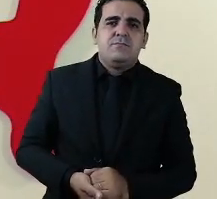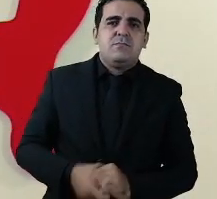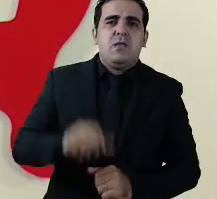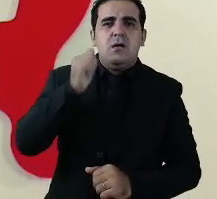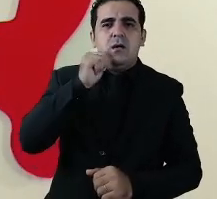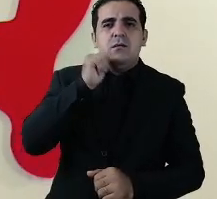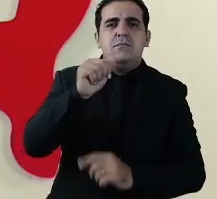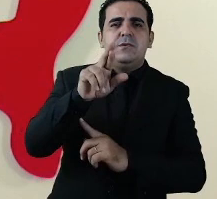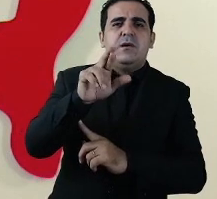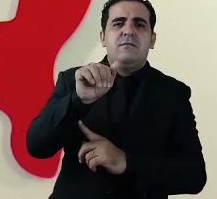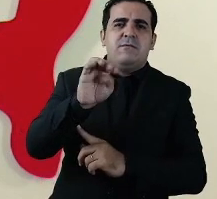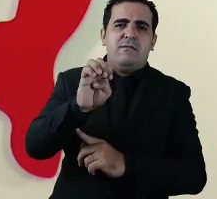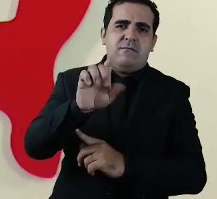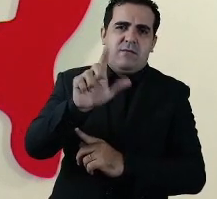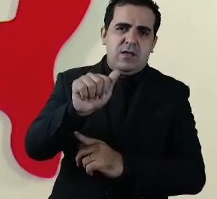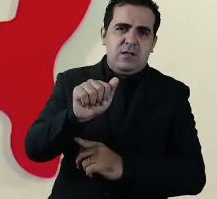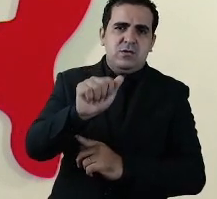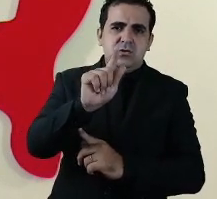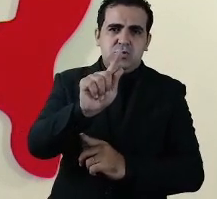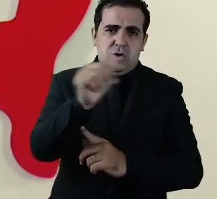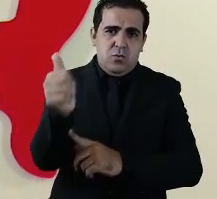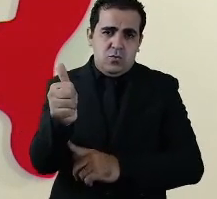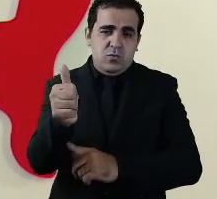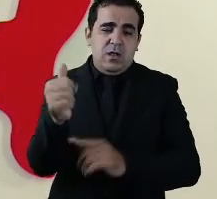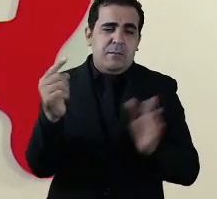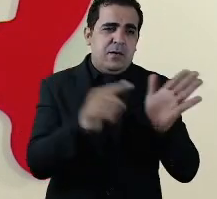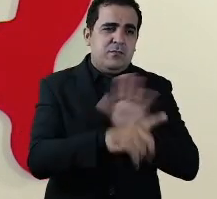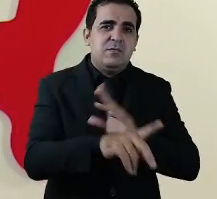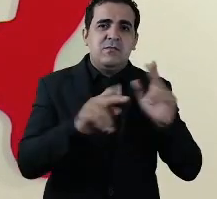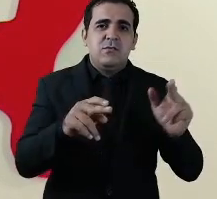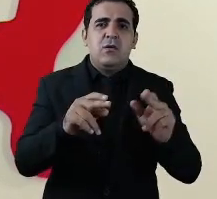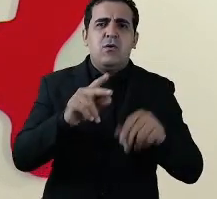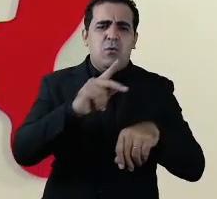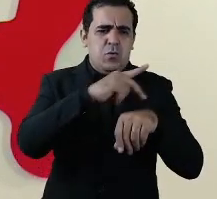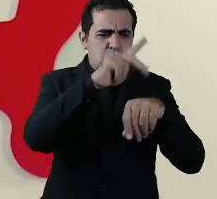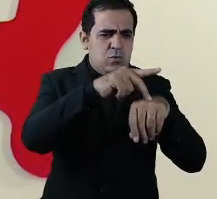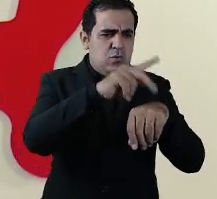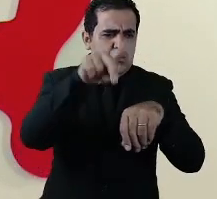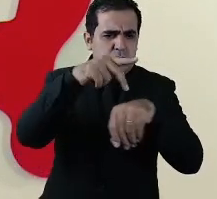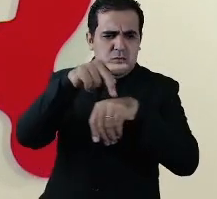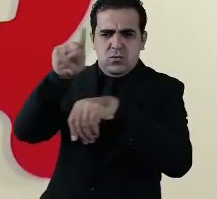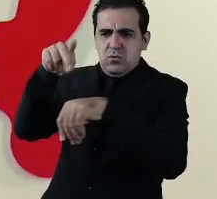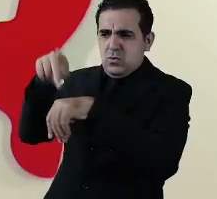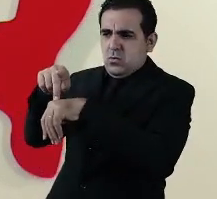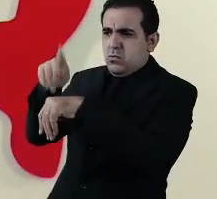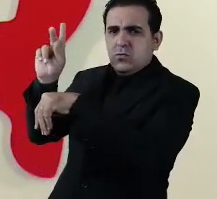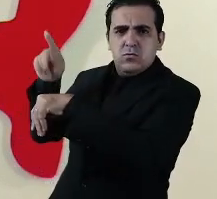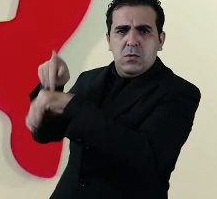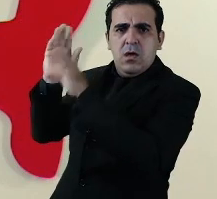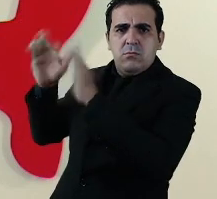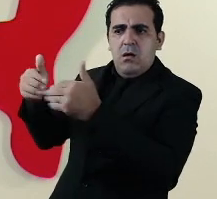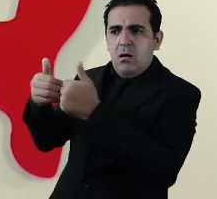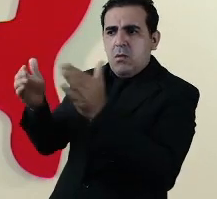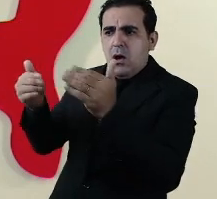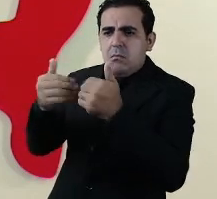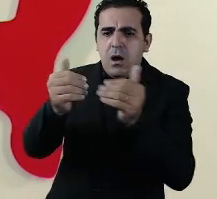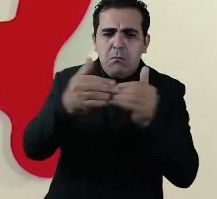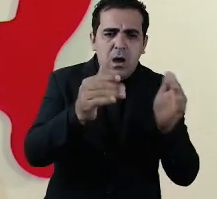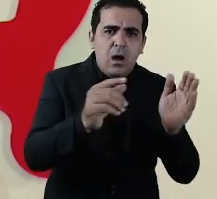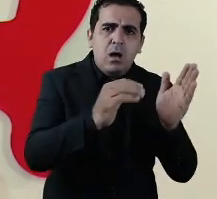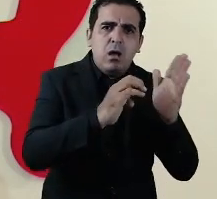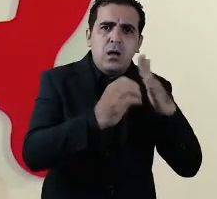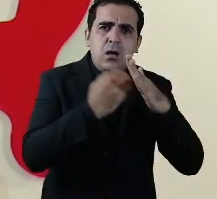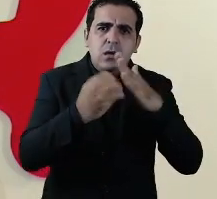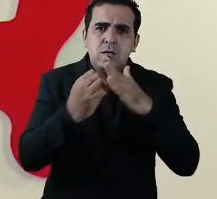repórter Rafael Frosz do G1 perguntava justamente sobre isso governador sobre os países que já começaram a reabertura de comércio e